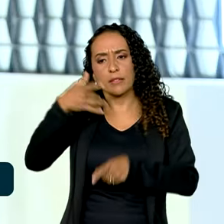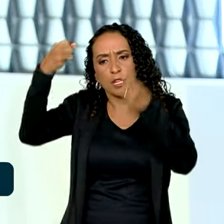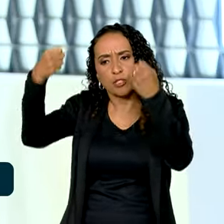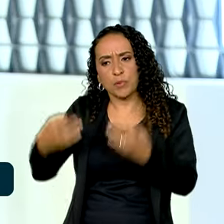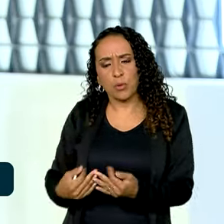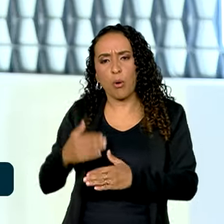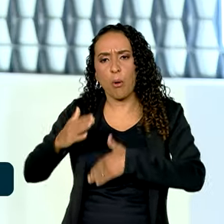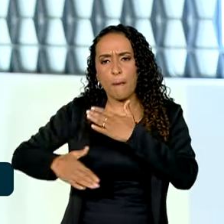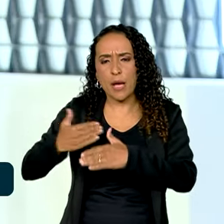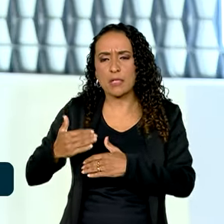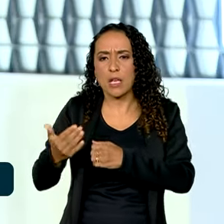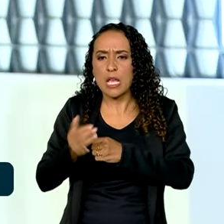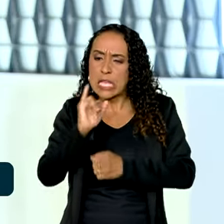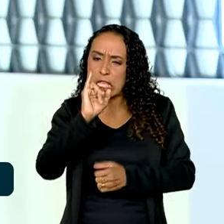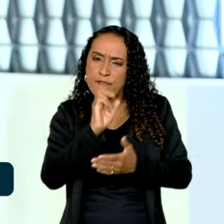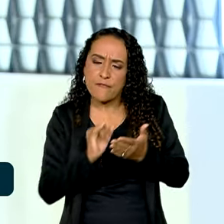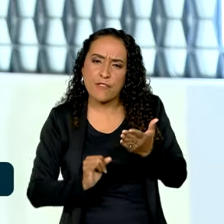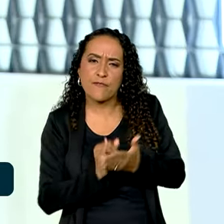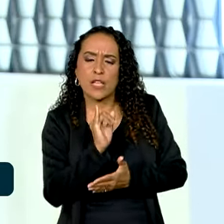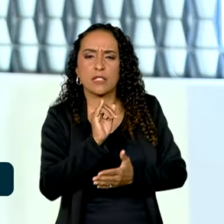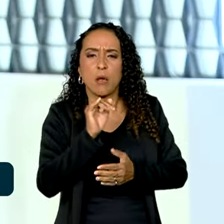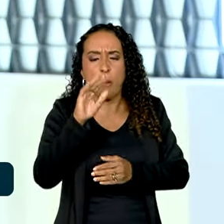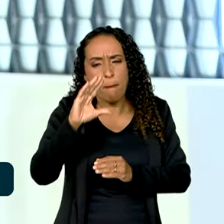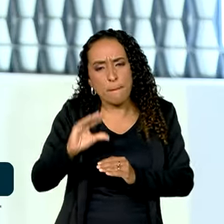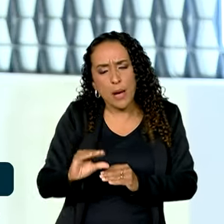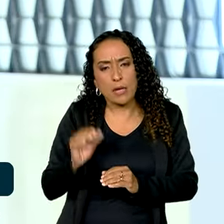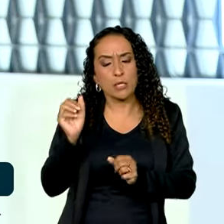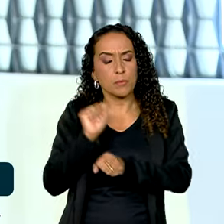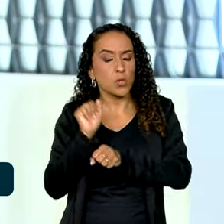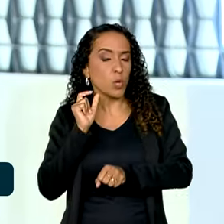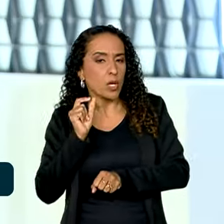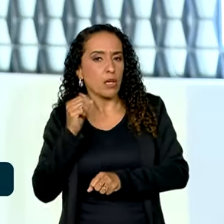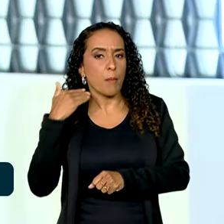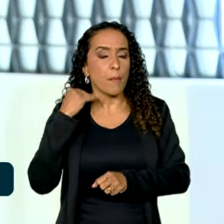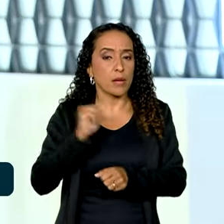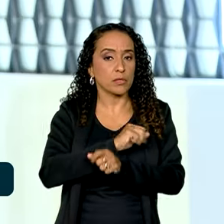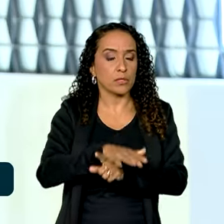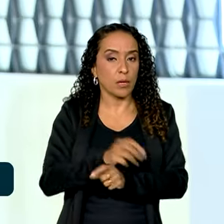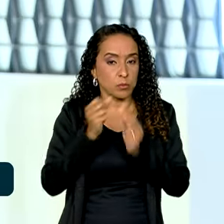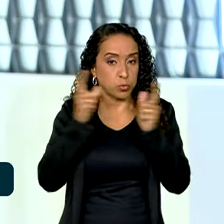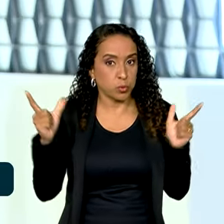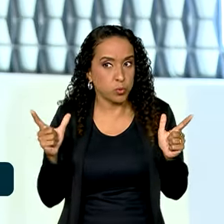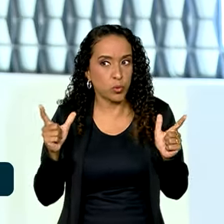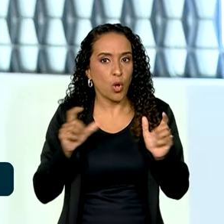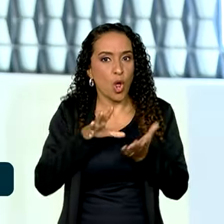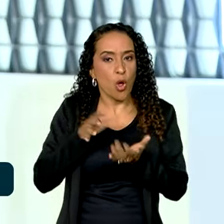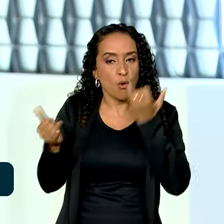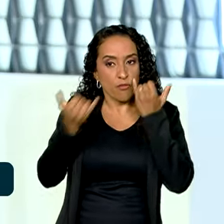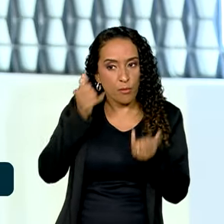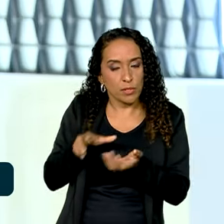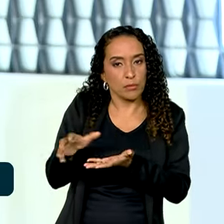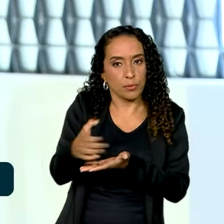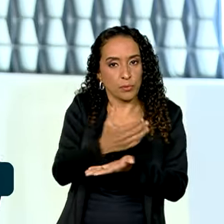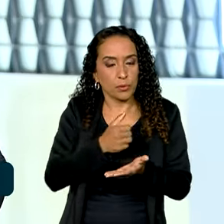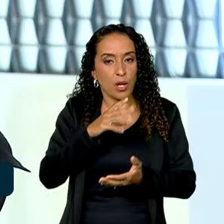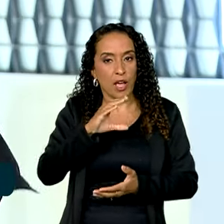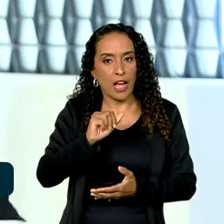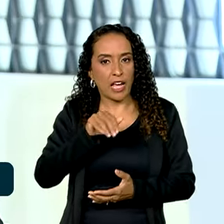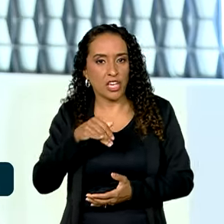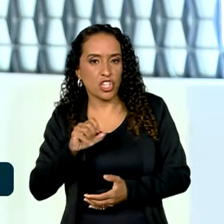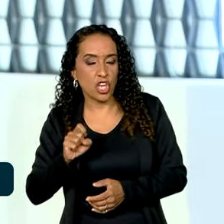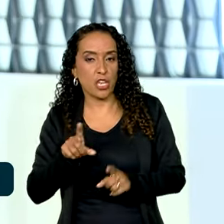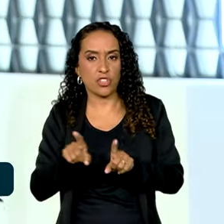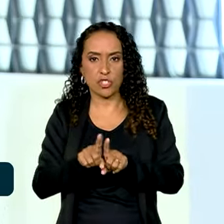com inflação baixa e disse esperar que o Banco Central não se assuste com os dados do Caged, que apontaram uma geração de emprego,